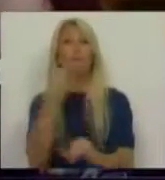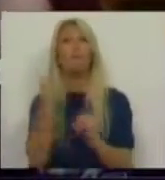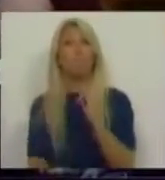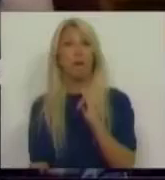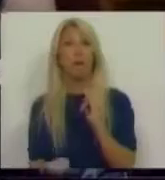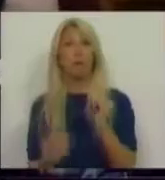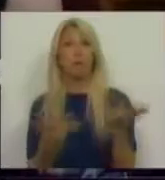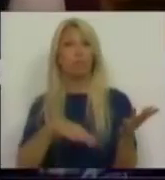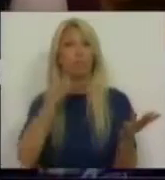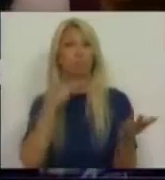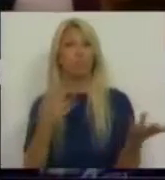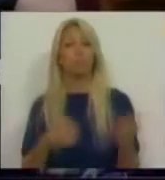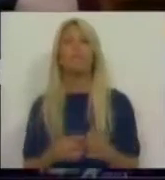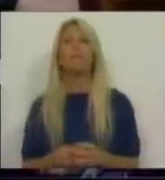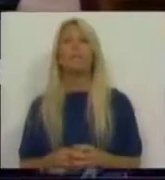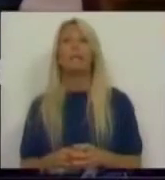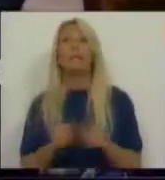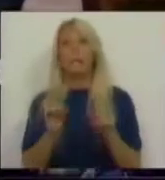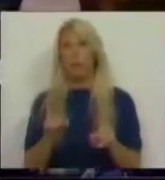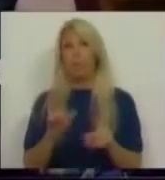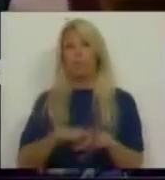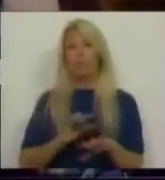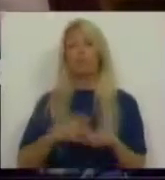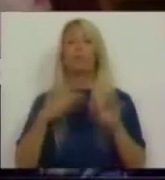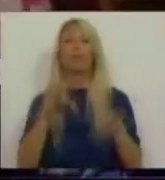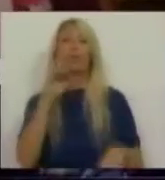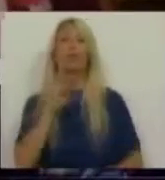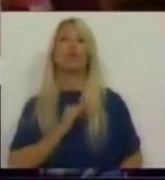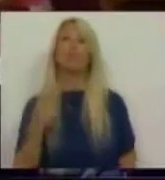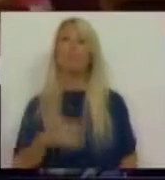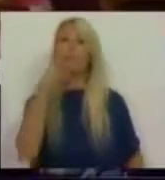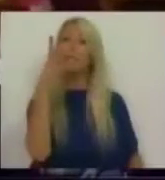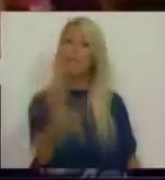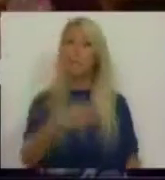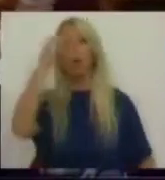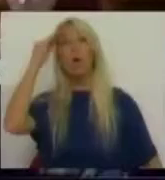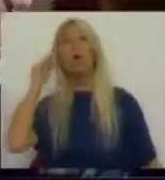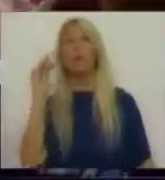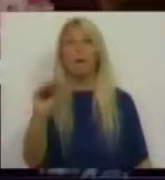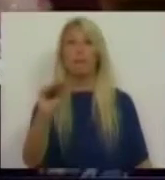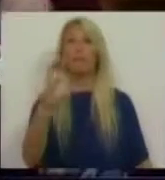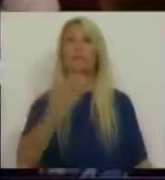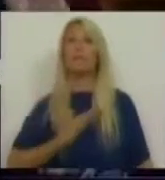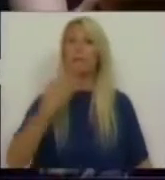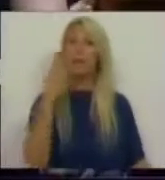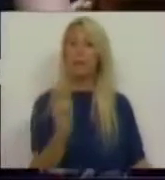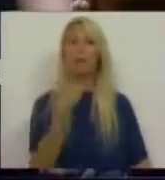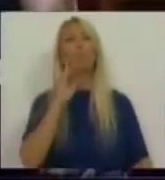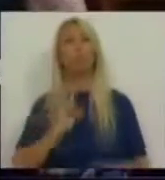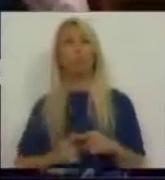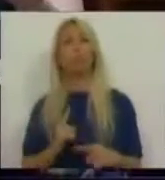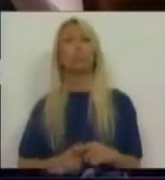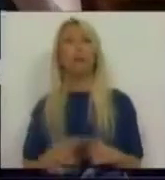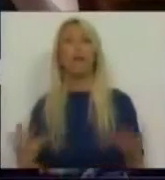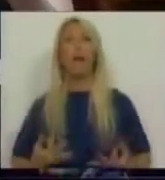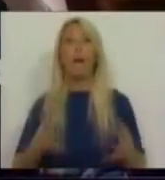Nesse sentido, termino, Sra. Presidente, dizendo que a recomendação do CDS é positiva,